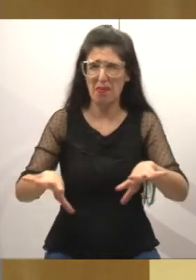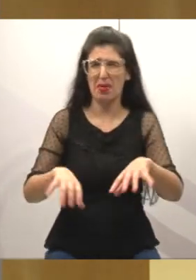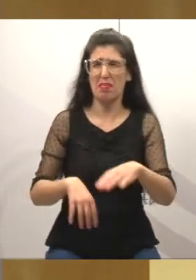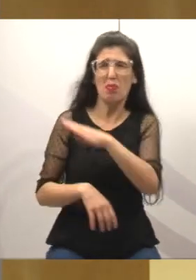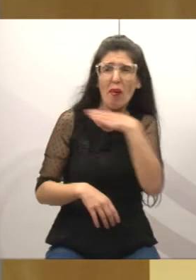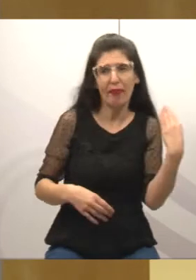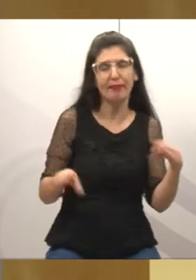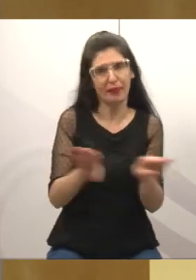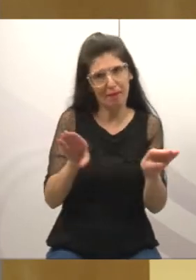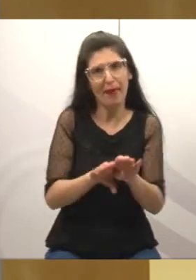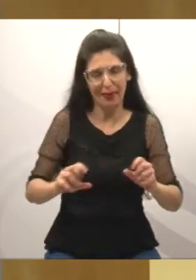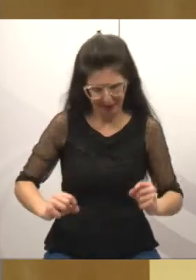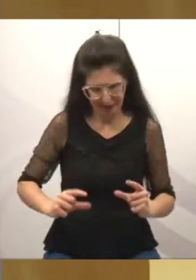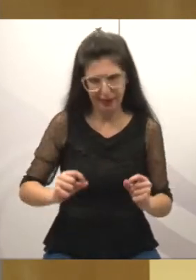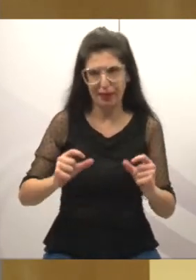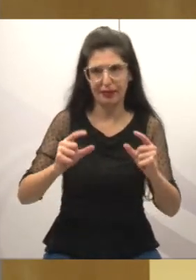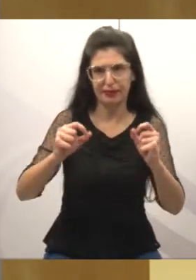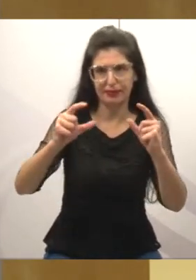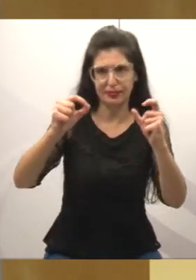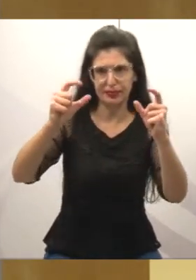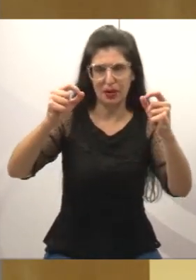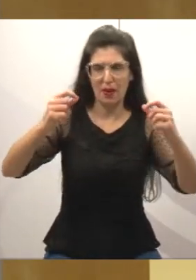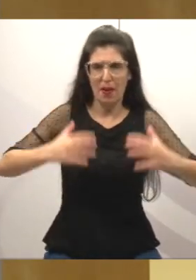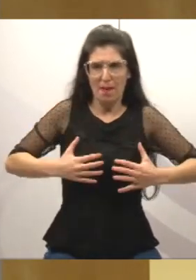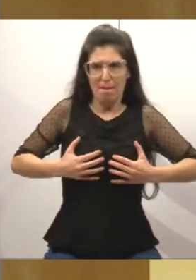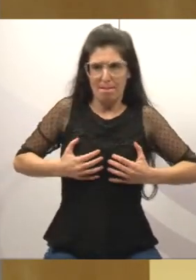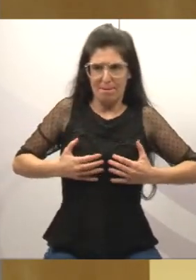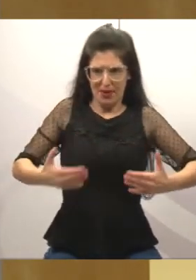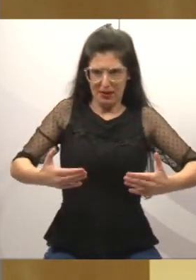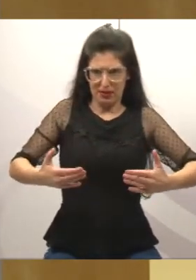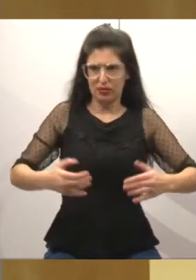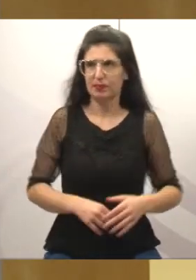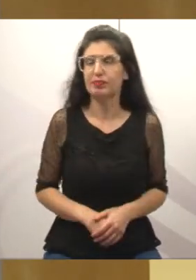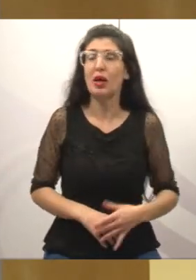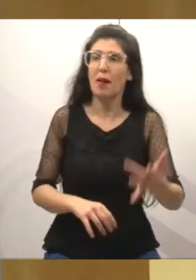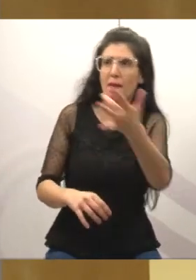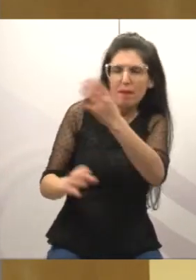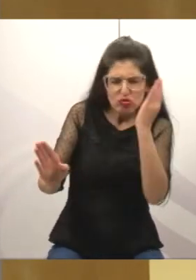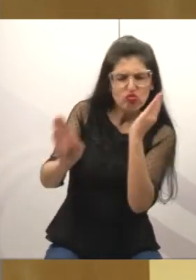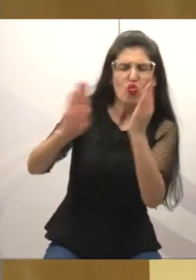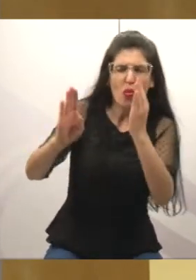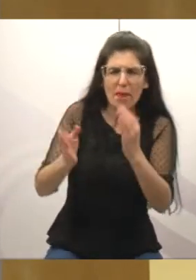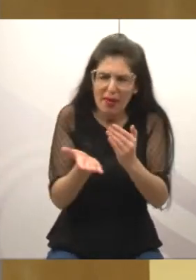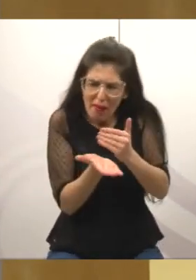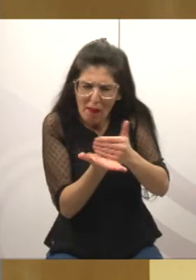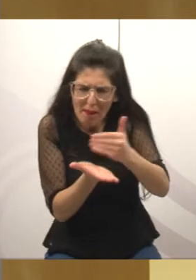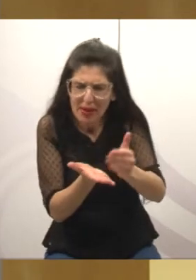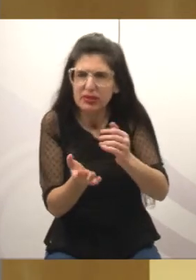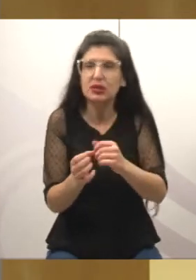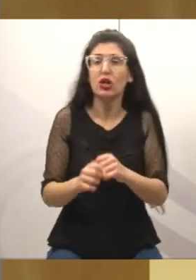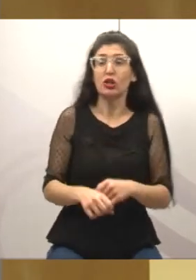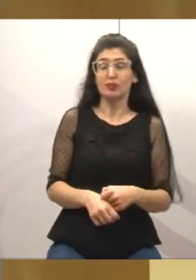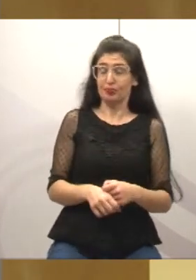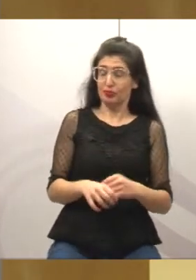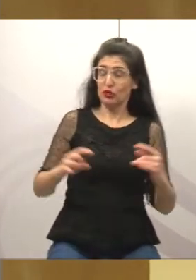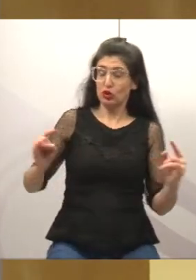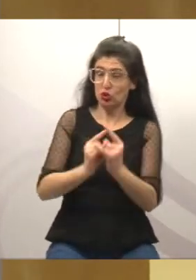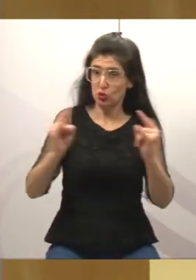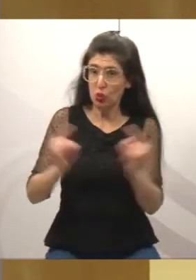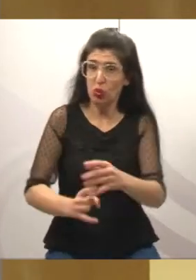que o câncer de mama é um exemplo de câncer que quando diagnosticado no início, segundo o Instituto Nacional do Câncer,